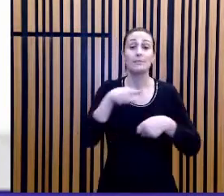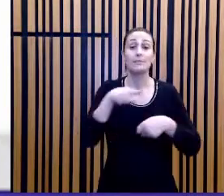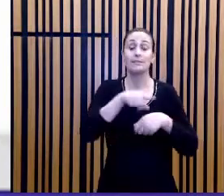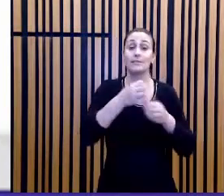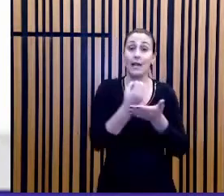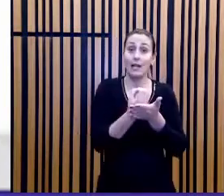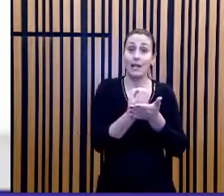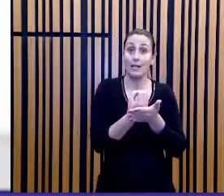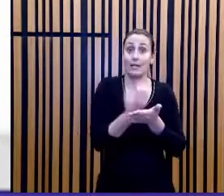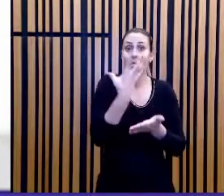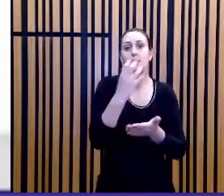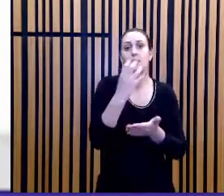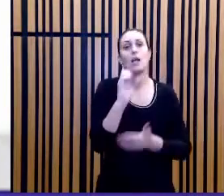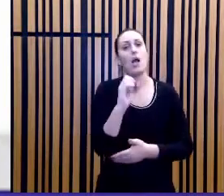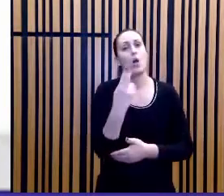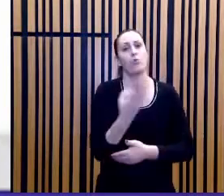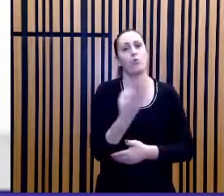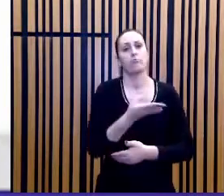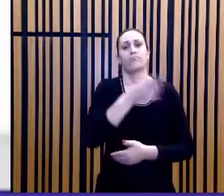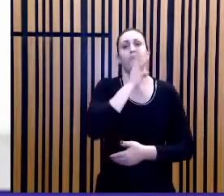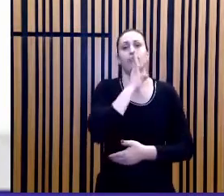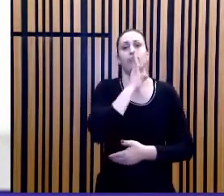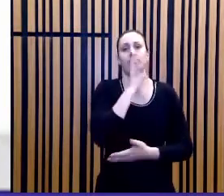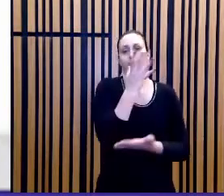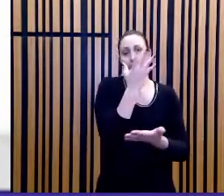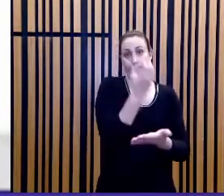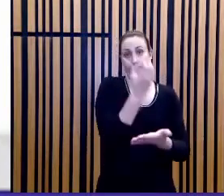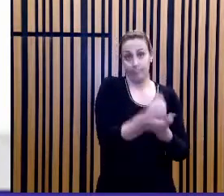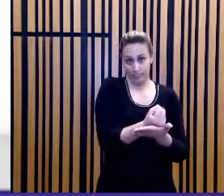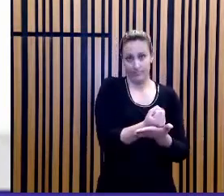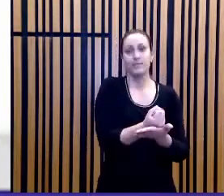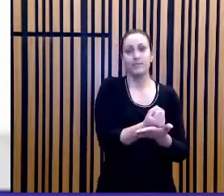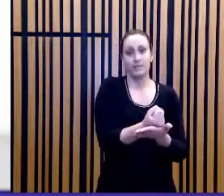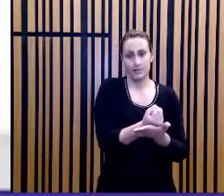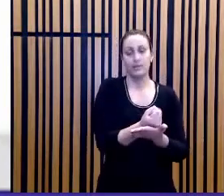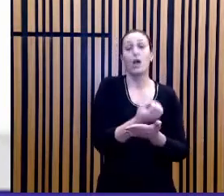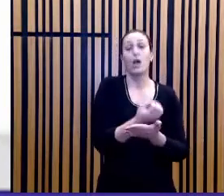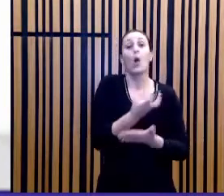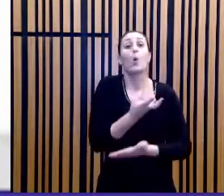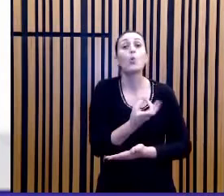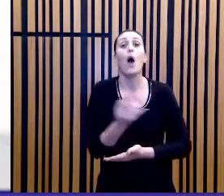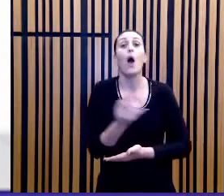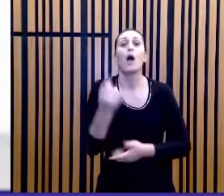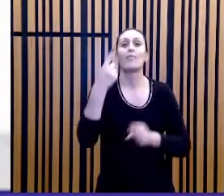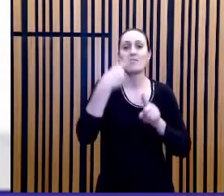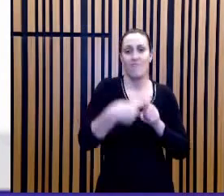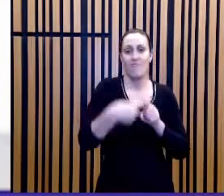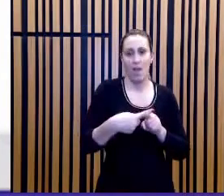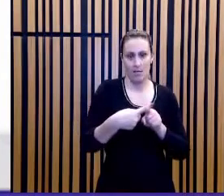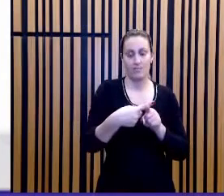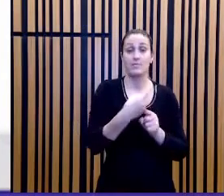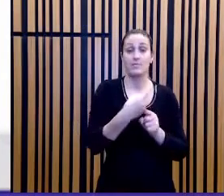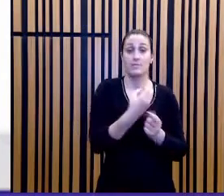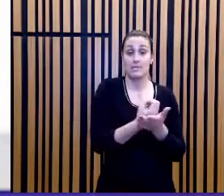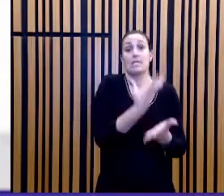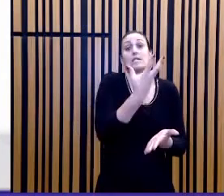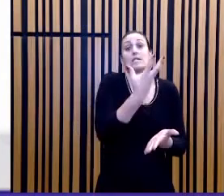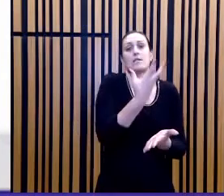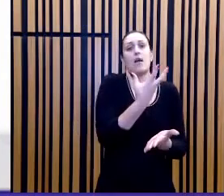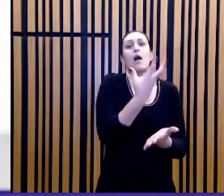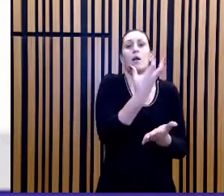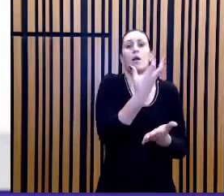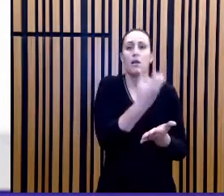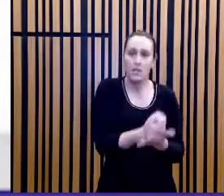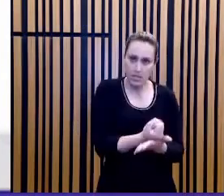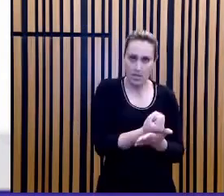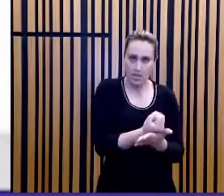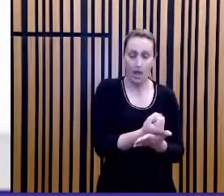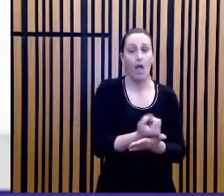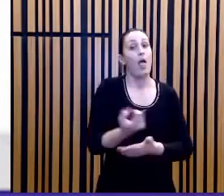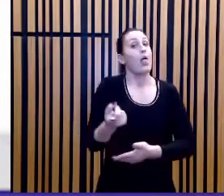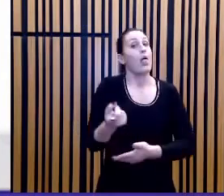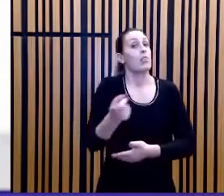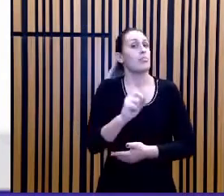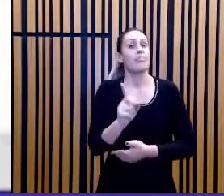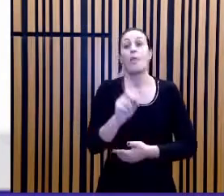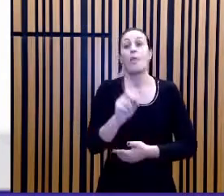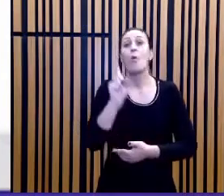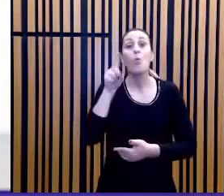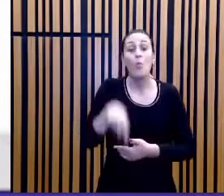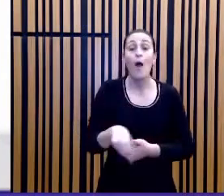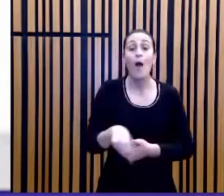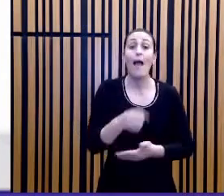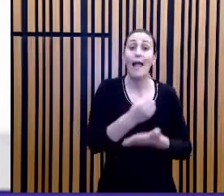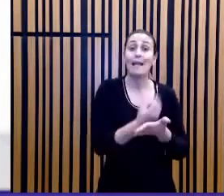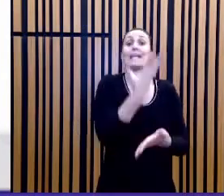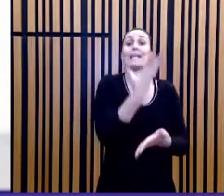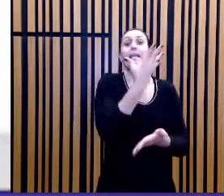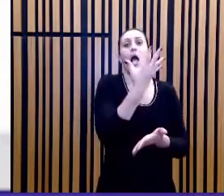-o. Não esqueça, muito importante, quantas vezes ligando ou desligando. Não é só ligando e nem só desligando. A